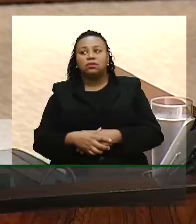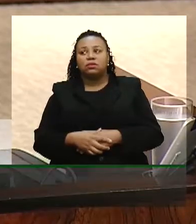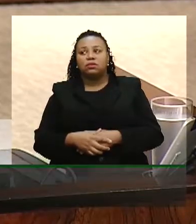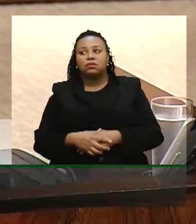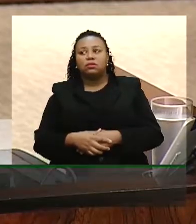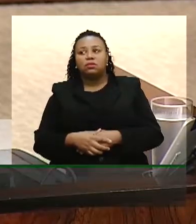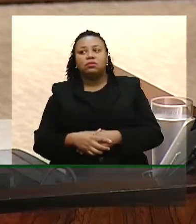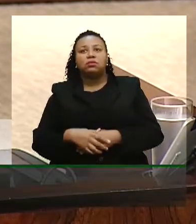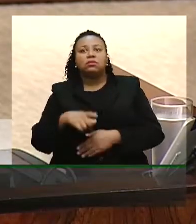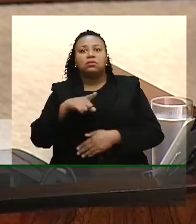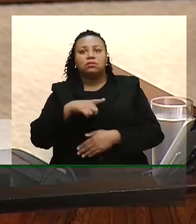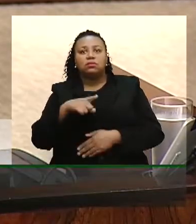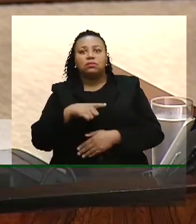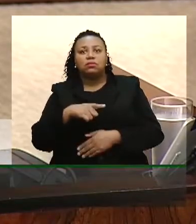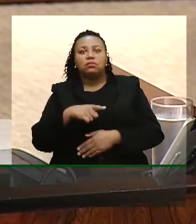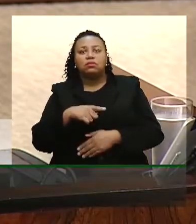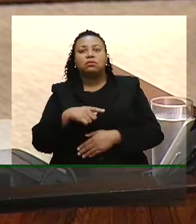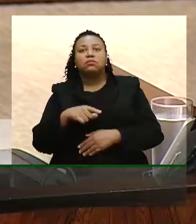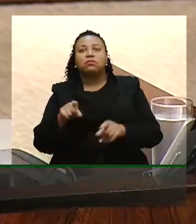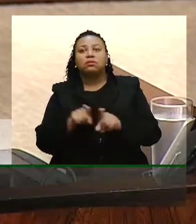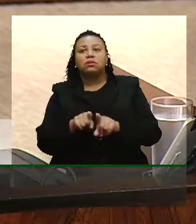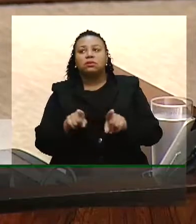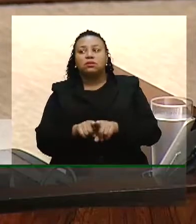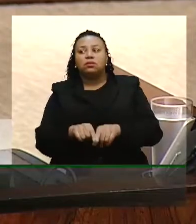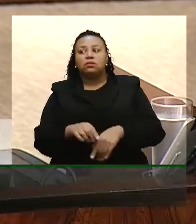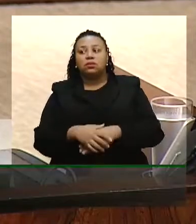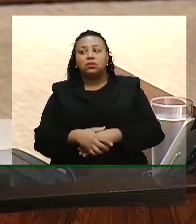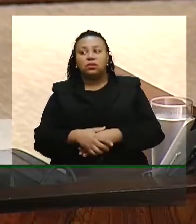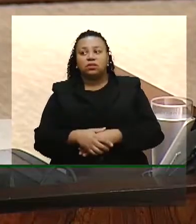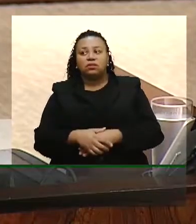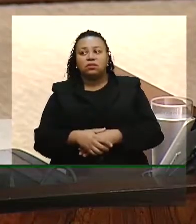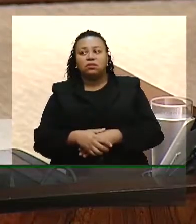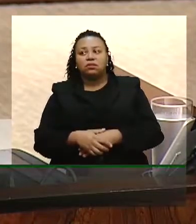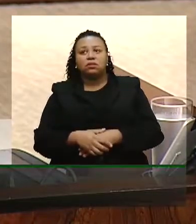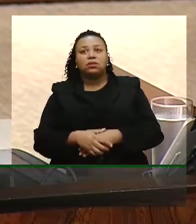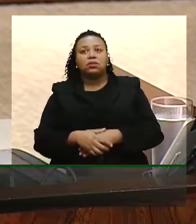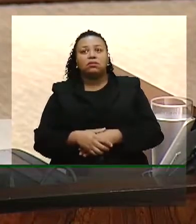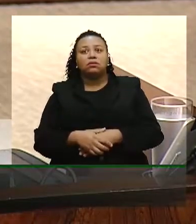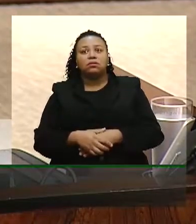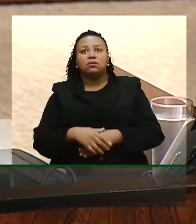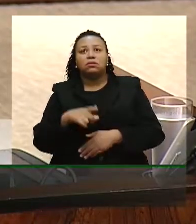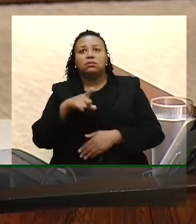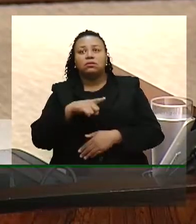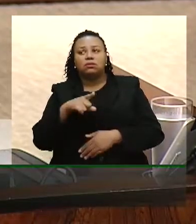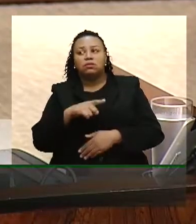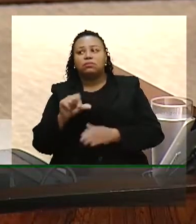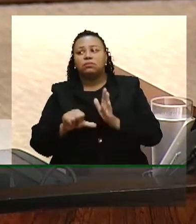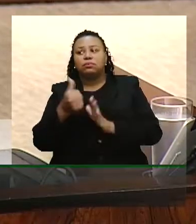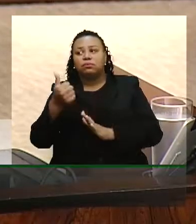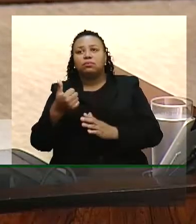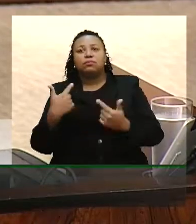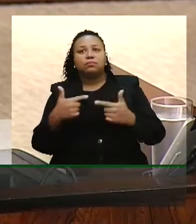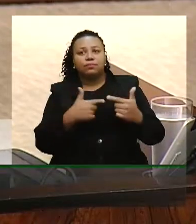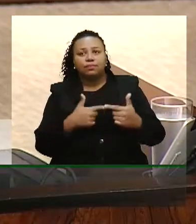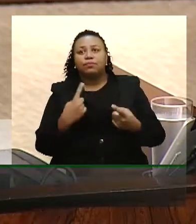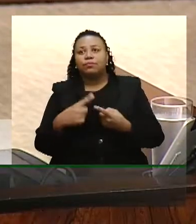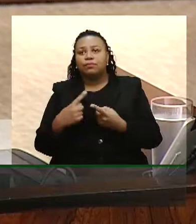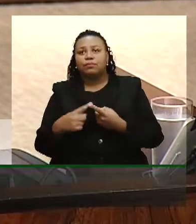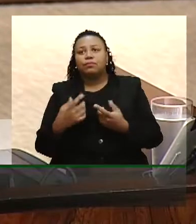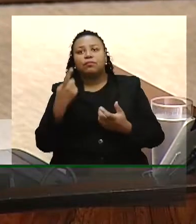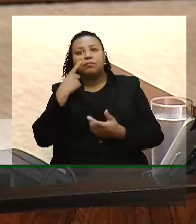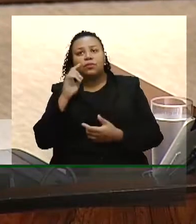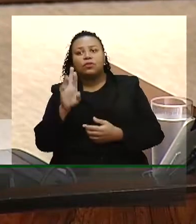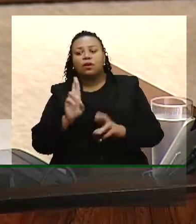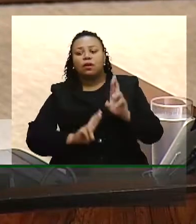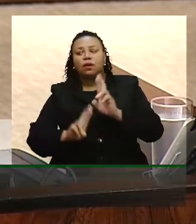905 também não favorece aos jovens que buscam o primeiro emprego, pois prevê apenas